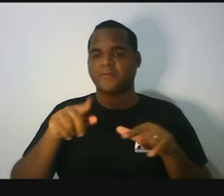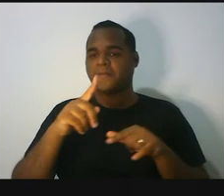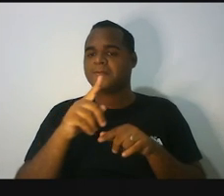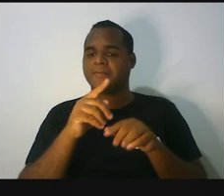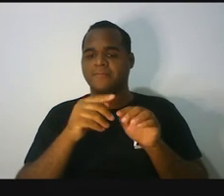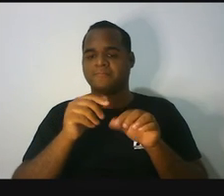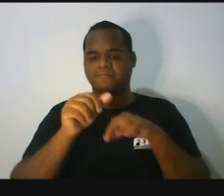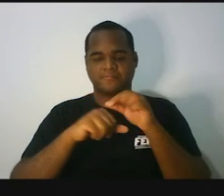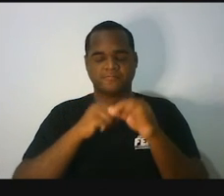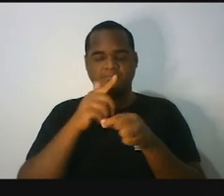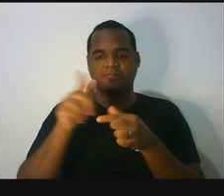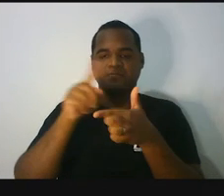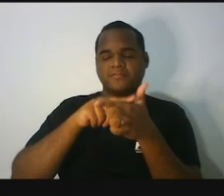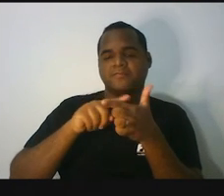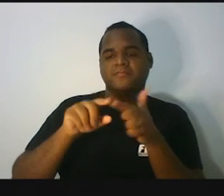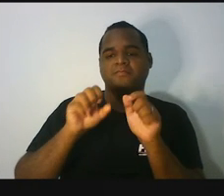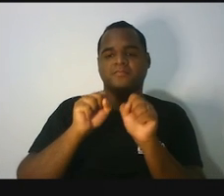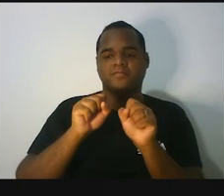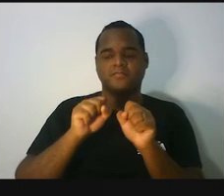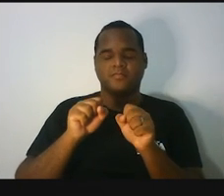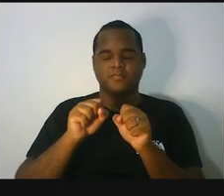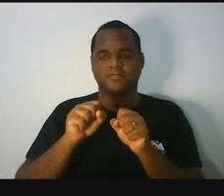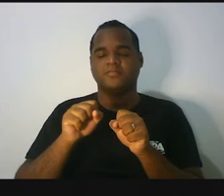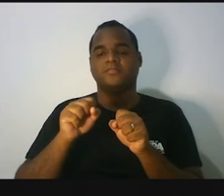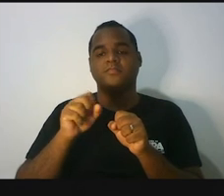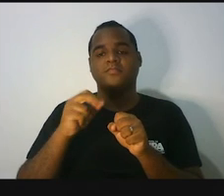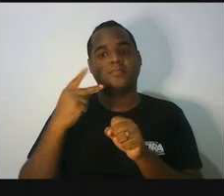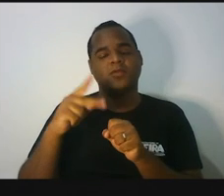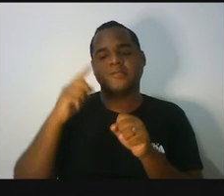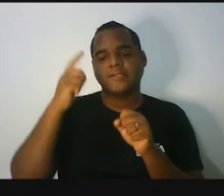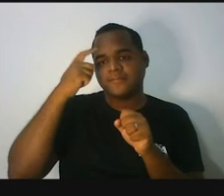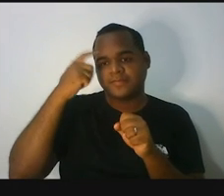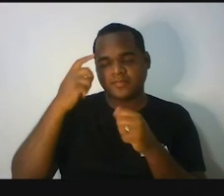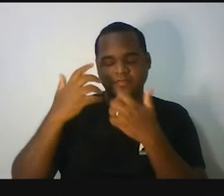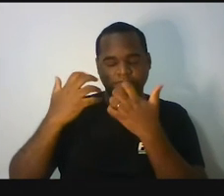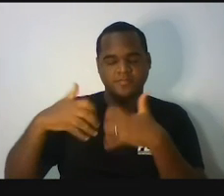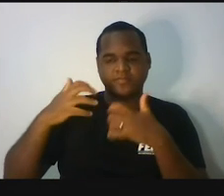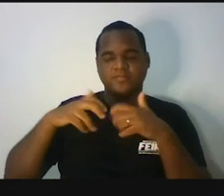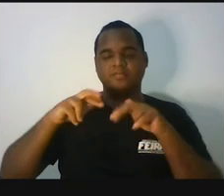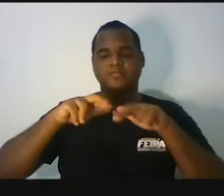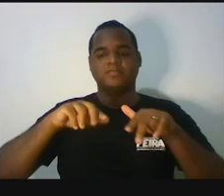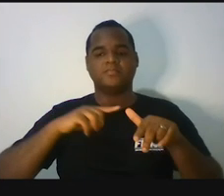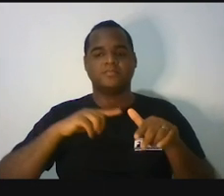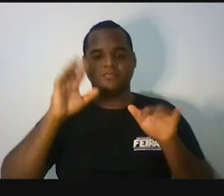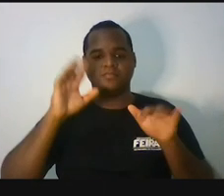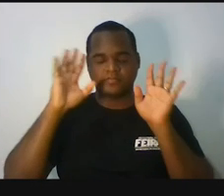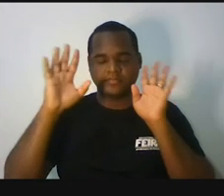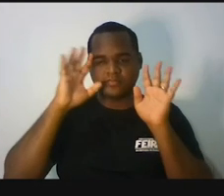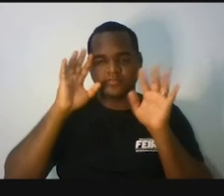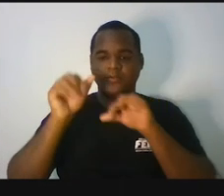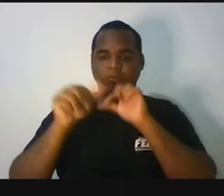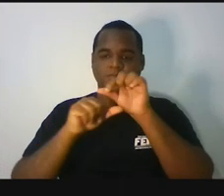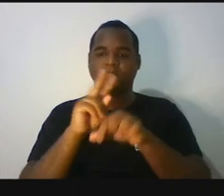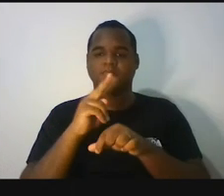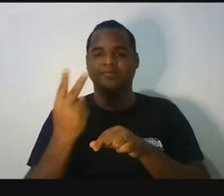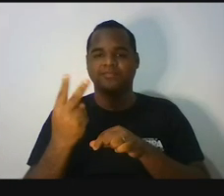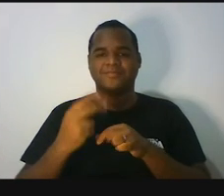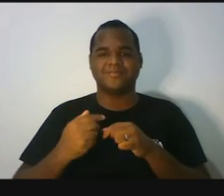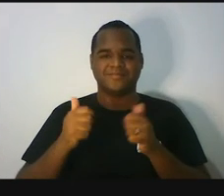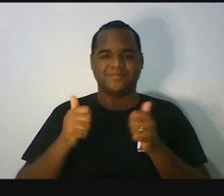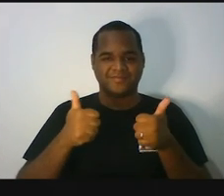dividiu então a equação para você resolver você tem que pensar nesse caminho inverso tá bom?